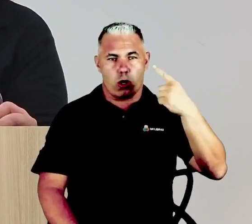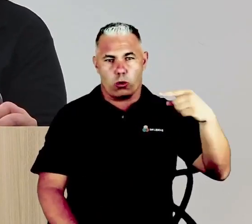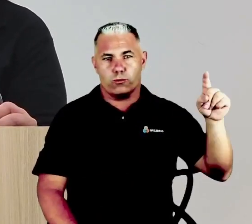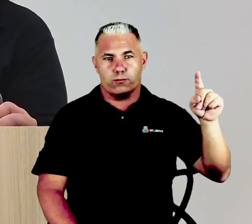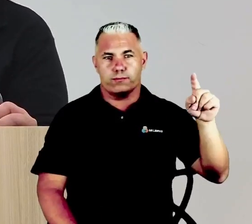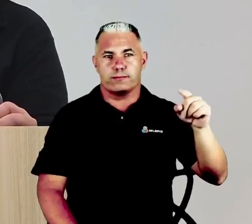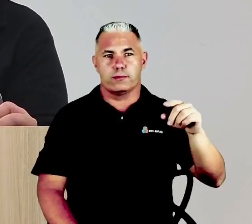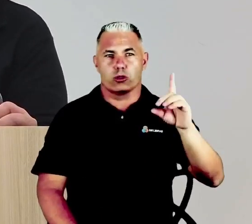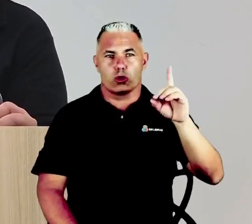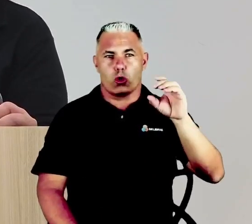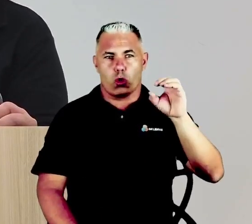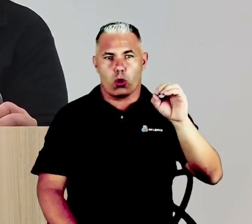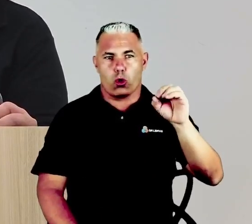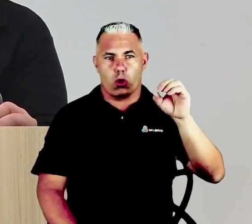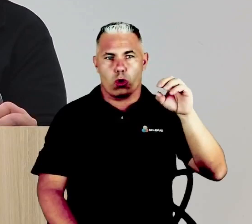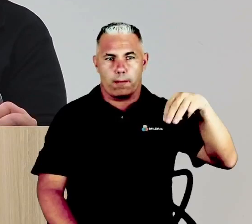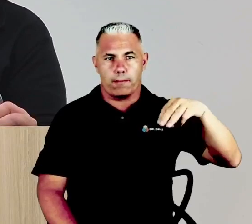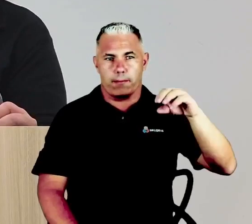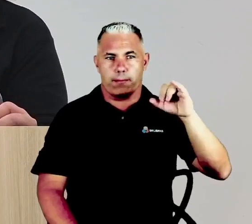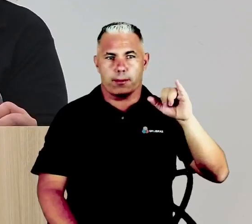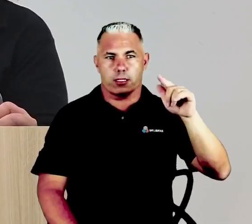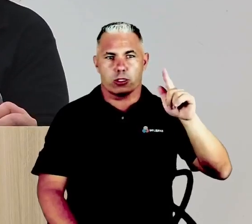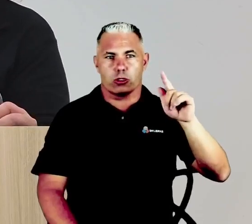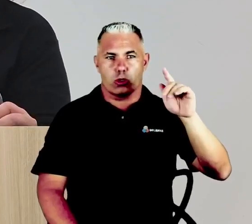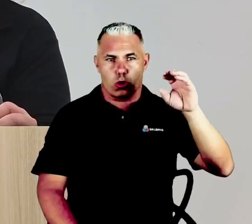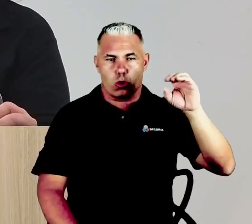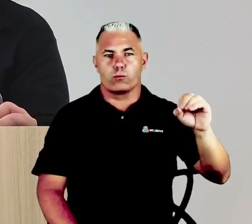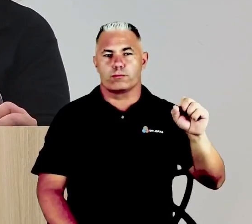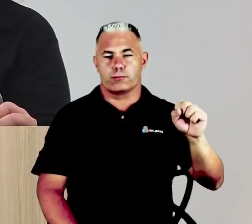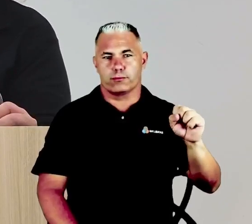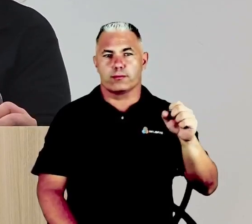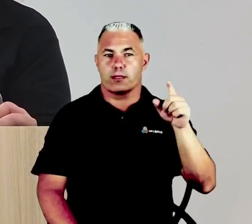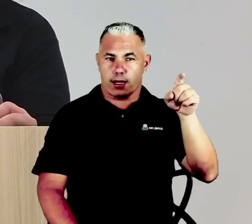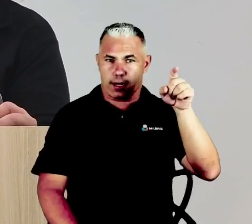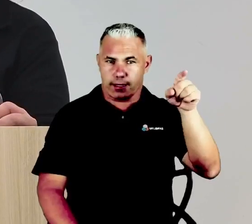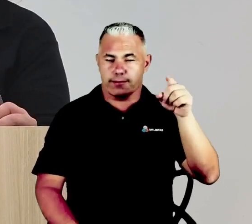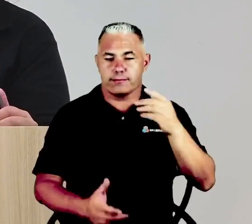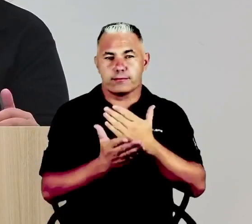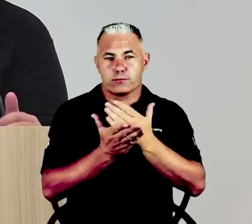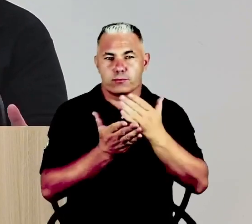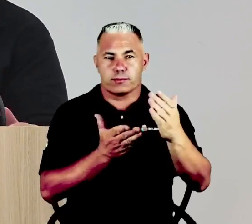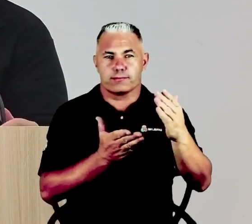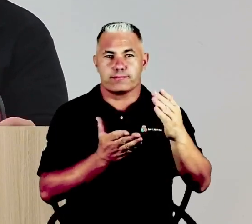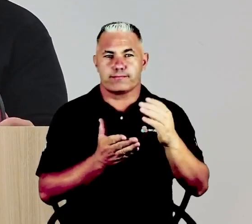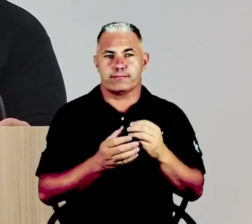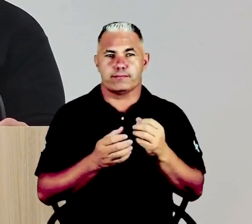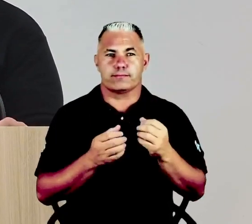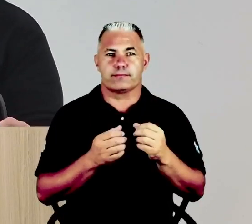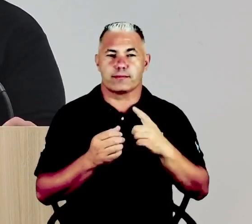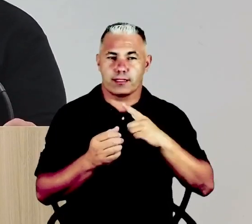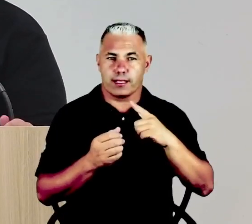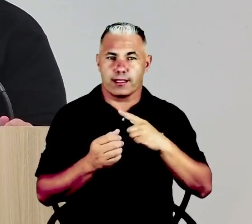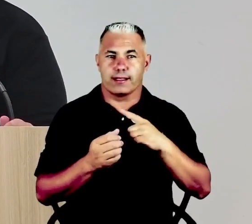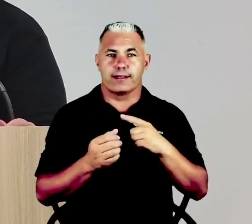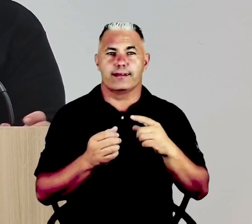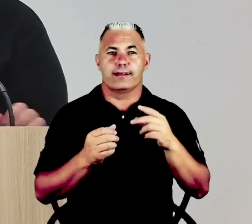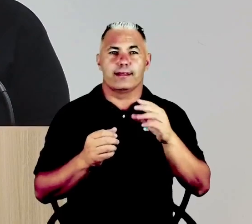para que eu possa enviar lá para a Prefeitura e fazer essa ponte de vocês com o Executivo.